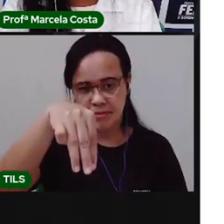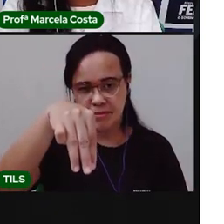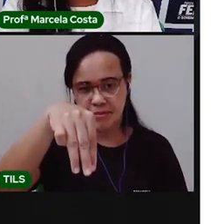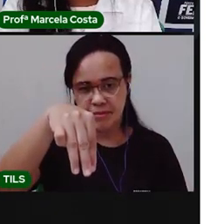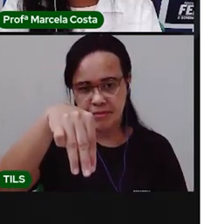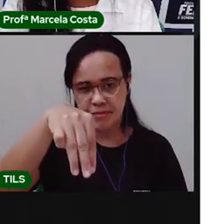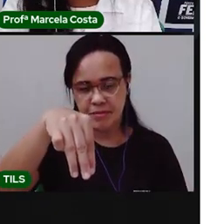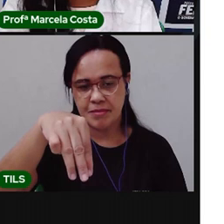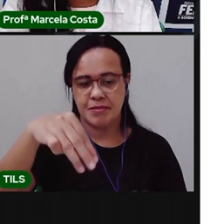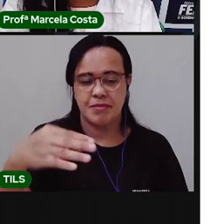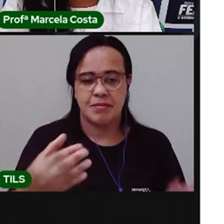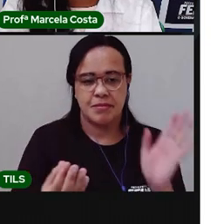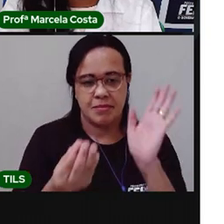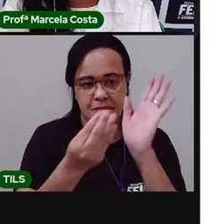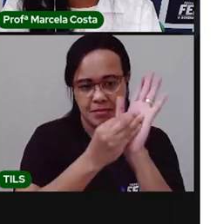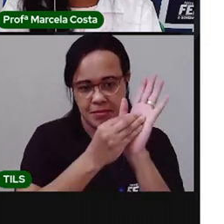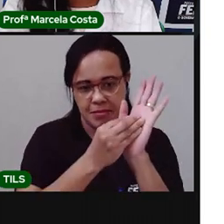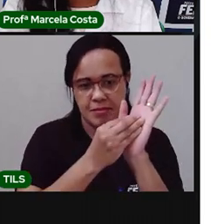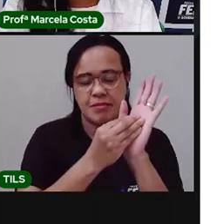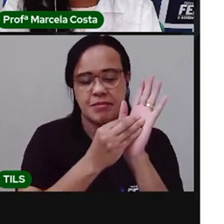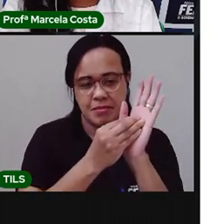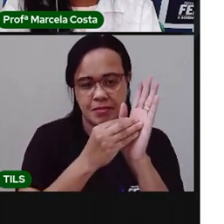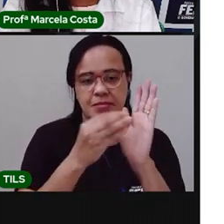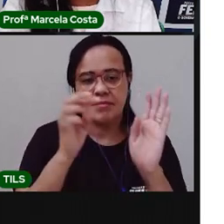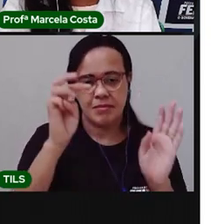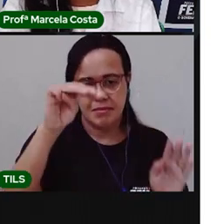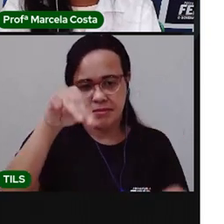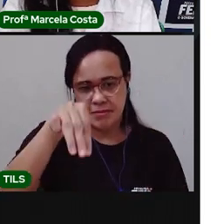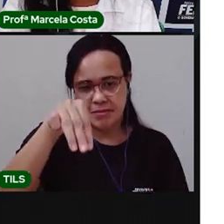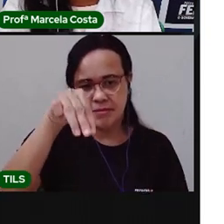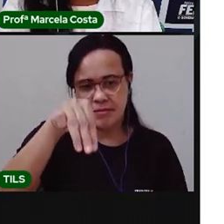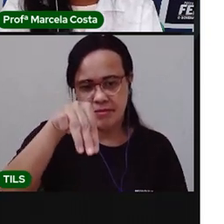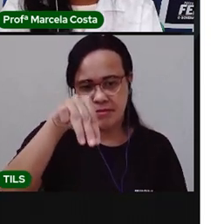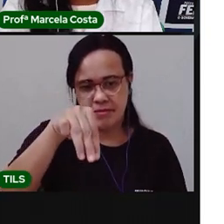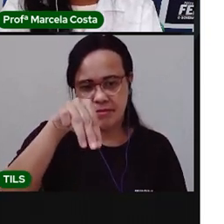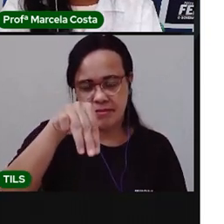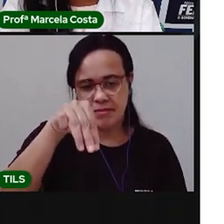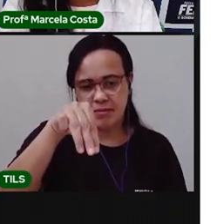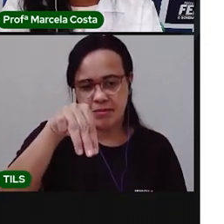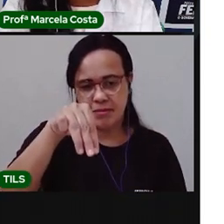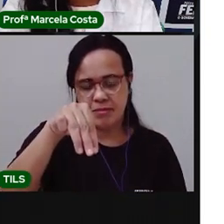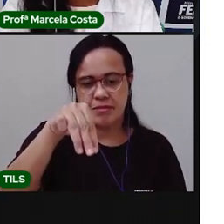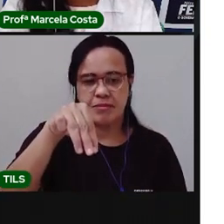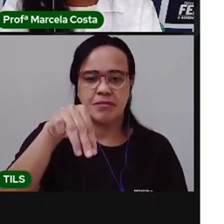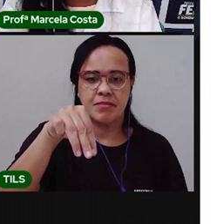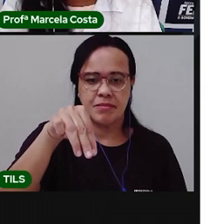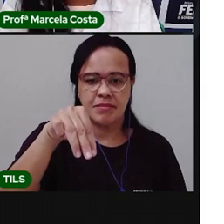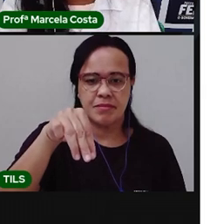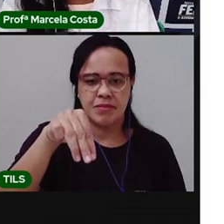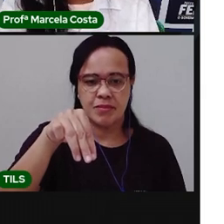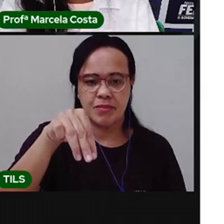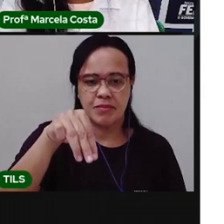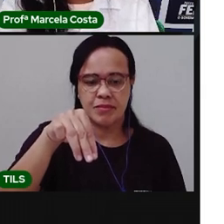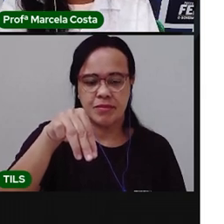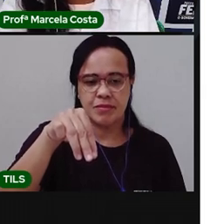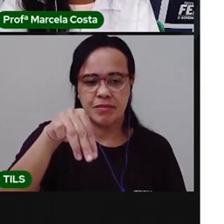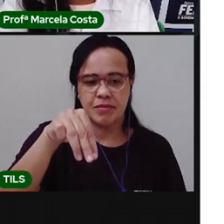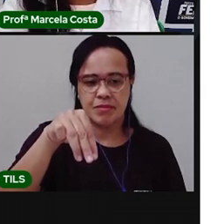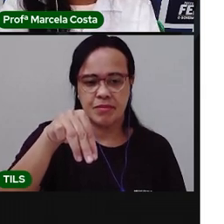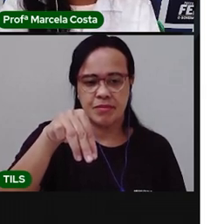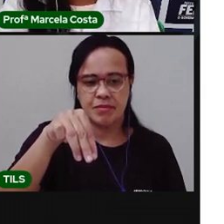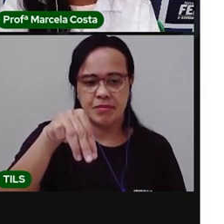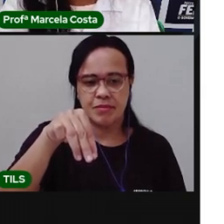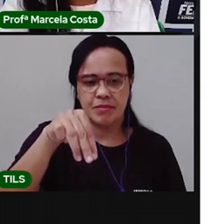Então, vamos colocar a letra M aqui, né? Tem o som do M, M, o nome dela é M, com o som do M.